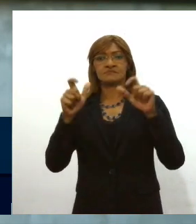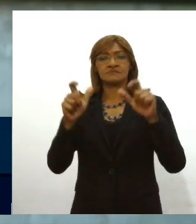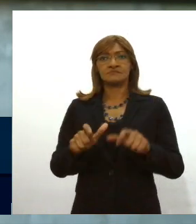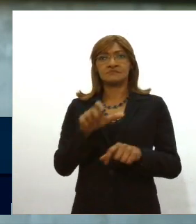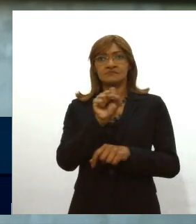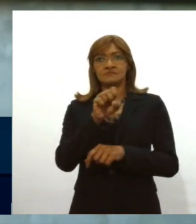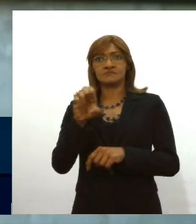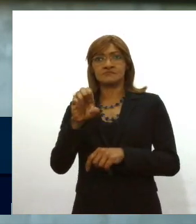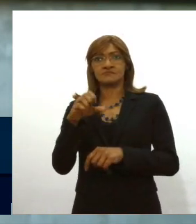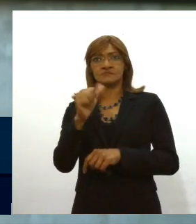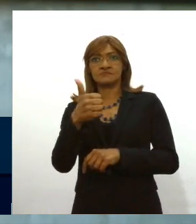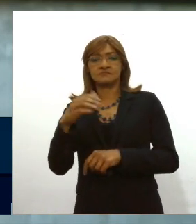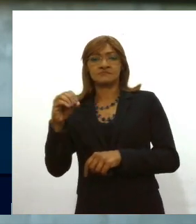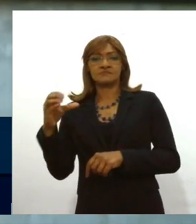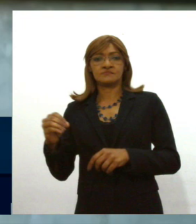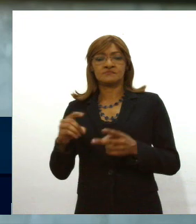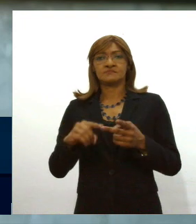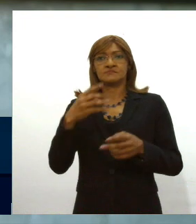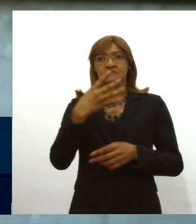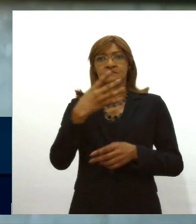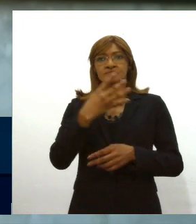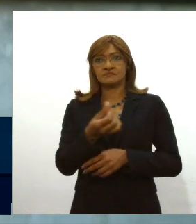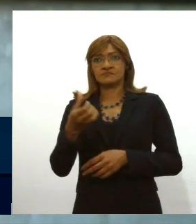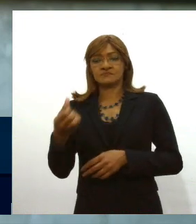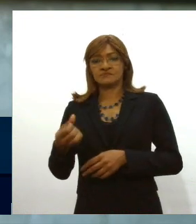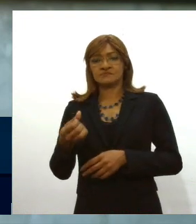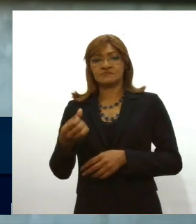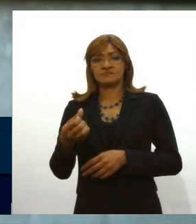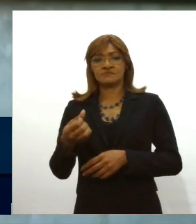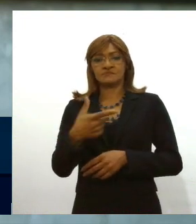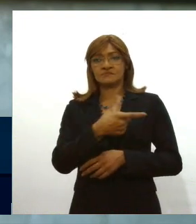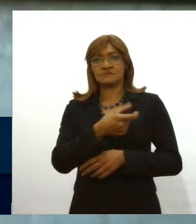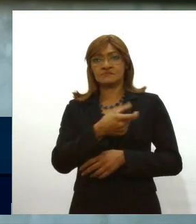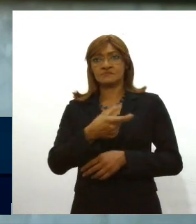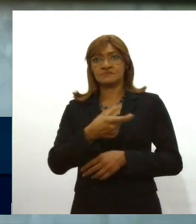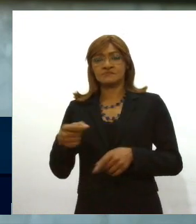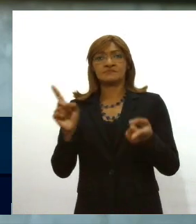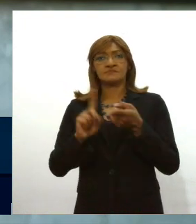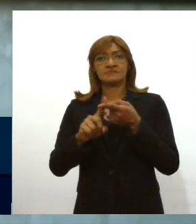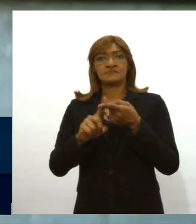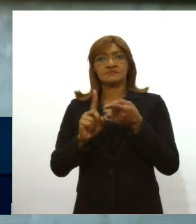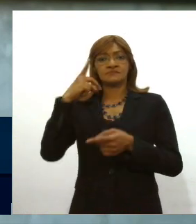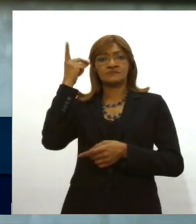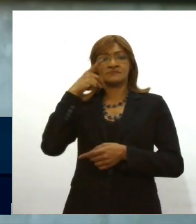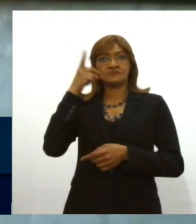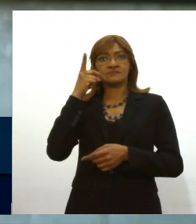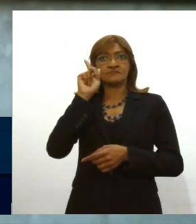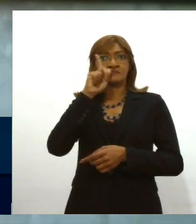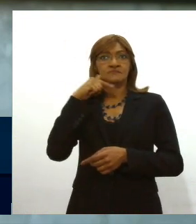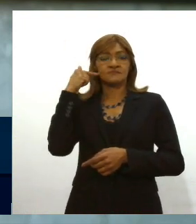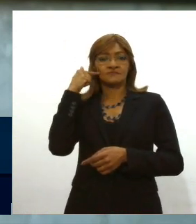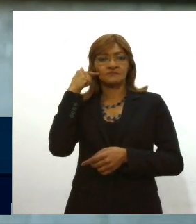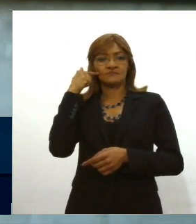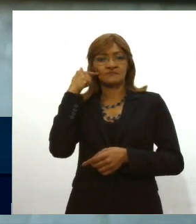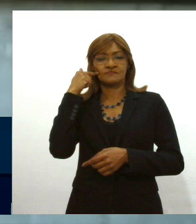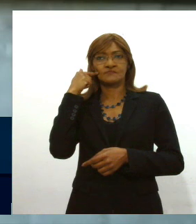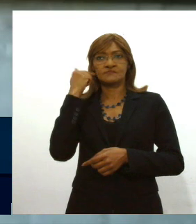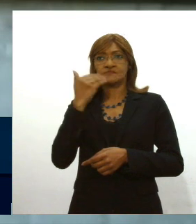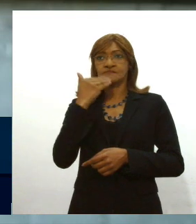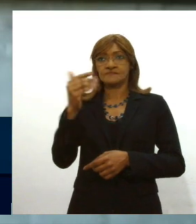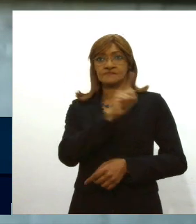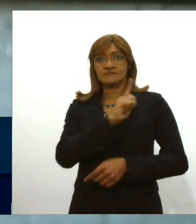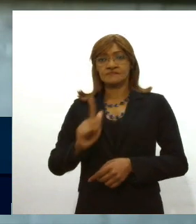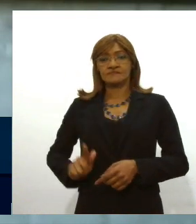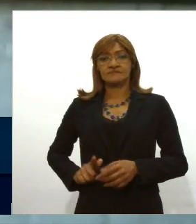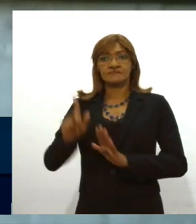SE100 indicação de número 466 2020 também de autoria da deputada Gorete Reis solicita